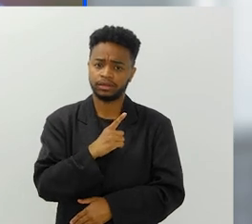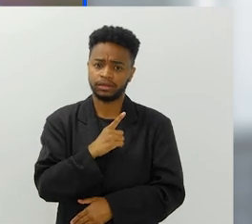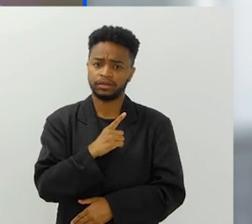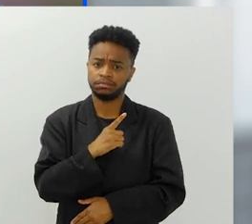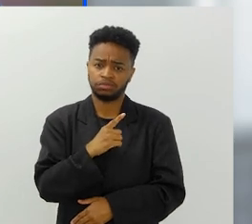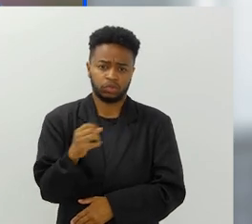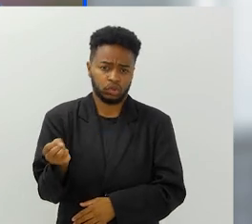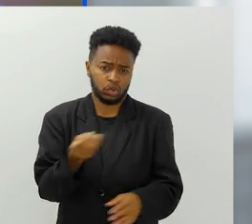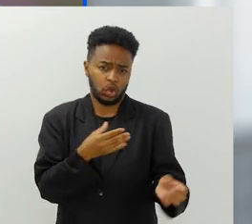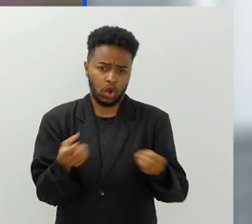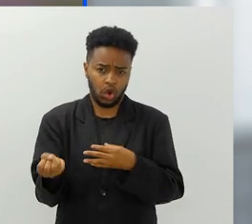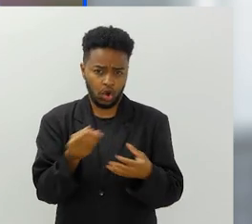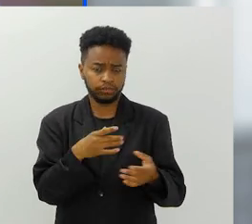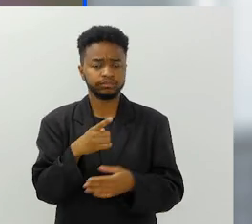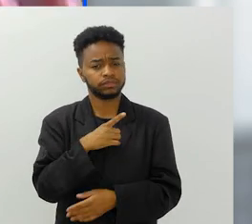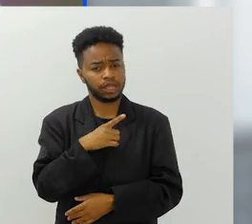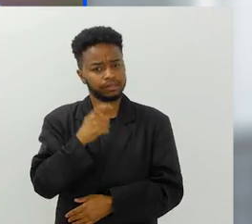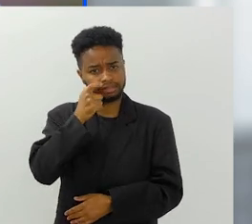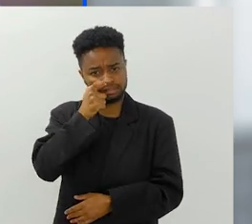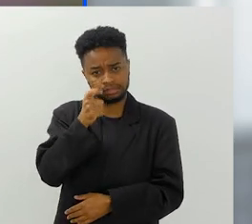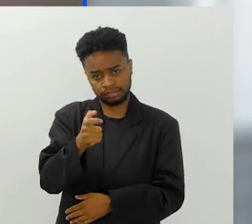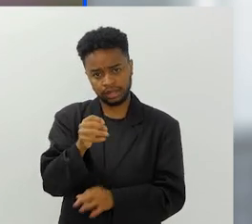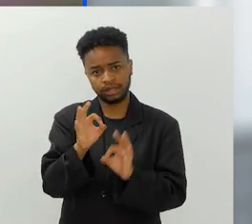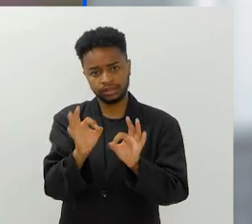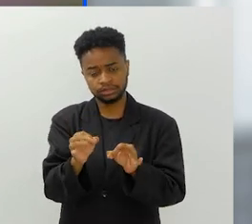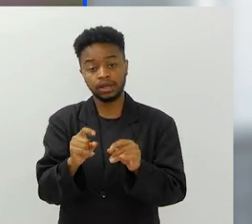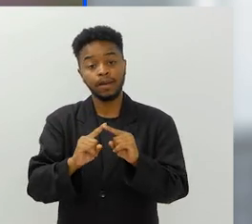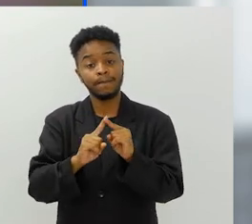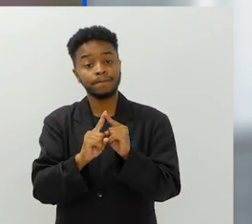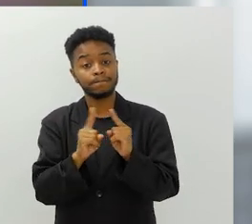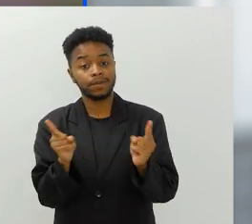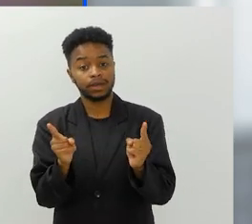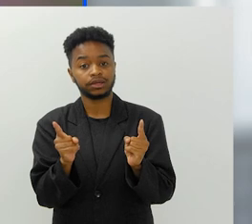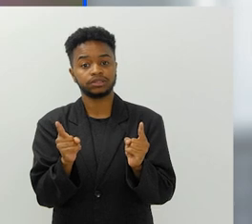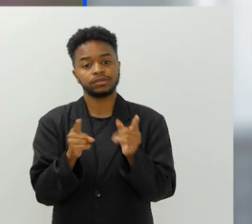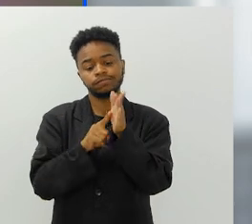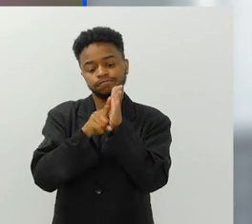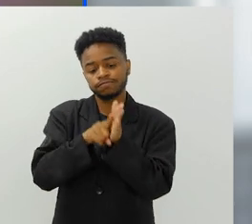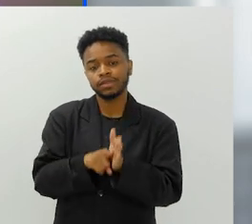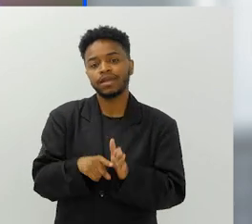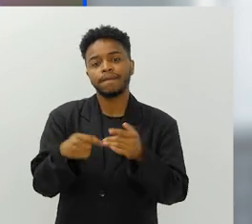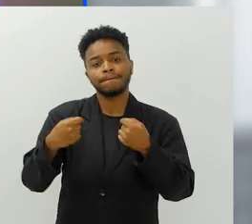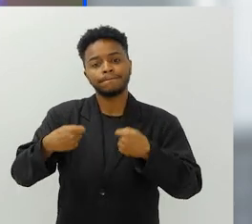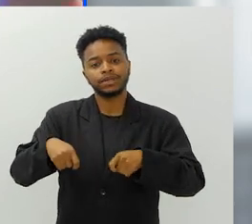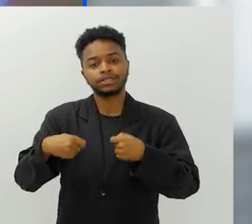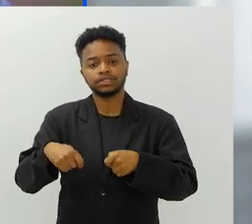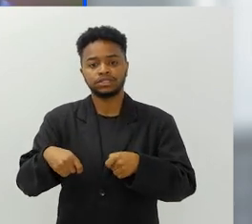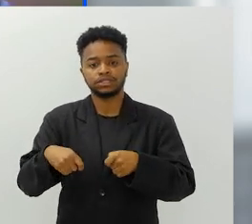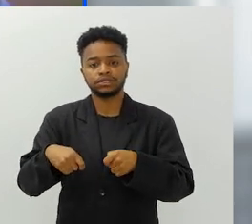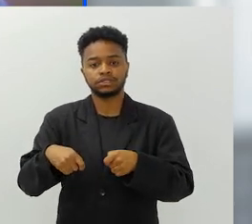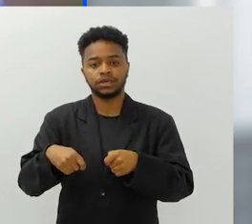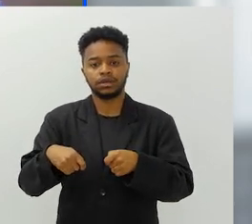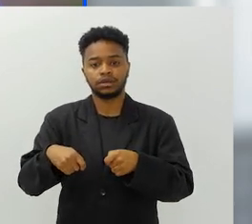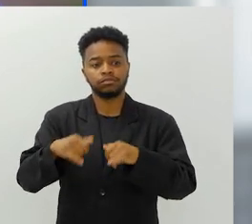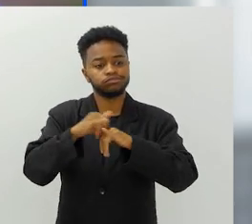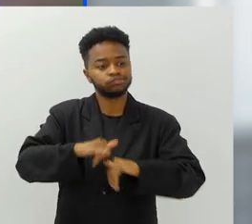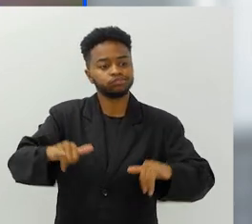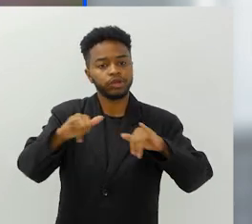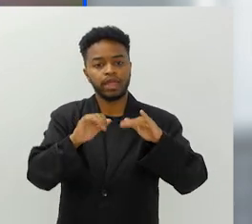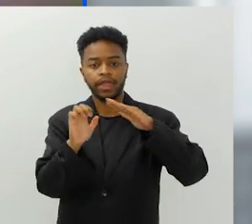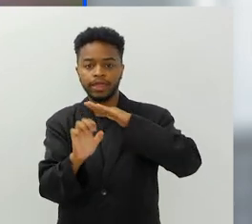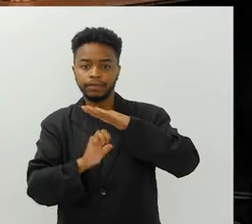muito modernas, muito interessantes, mas elas precisam chegar às